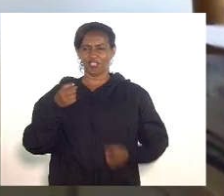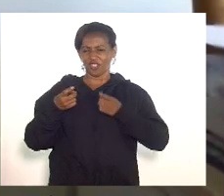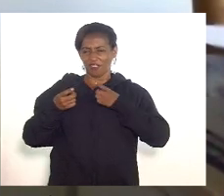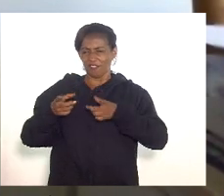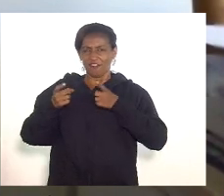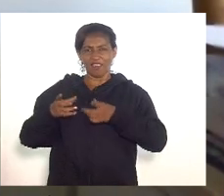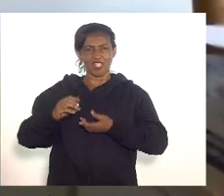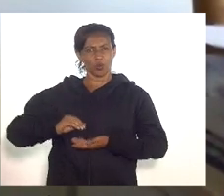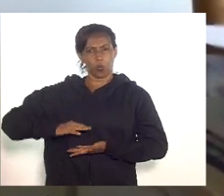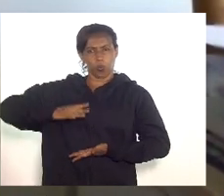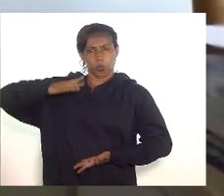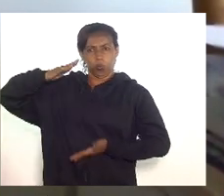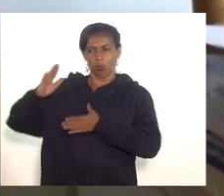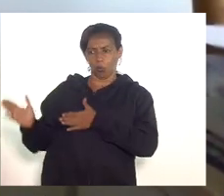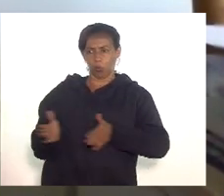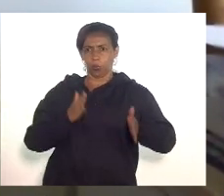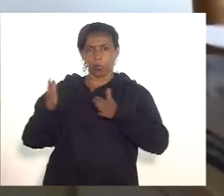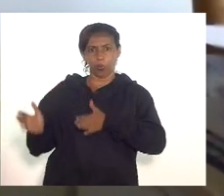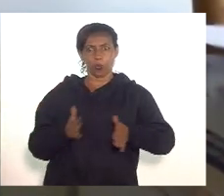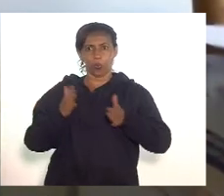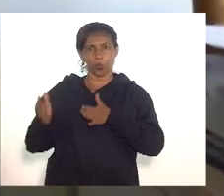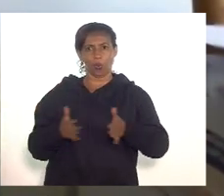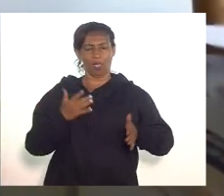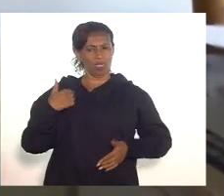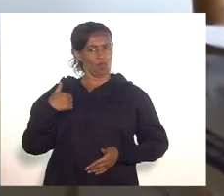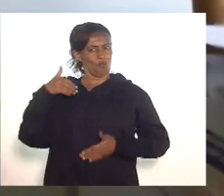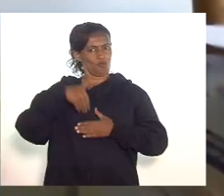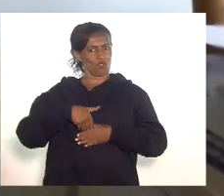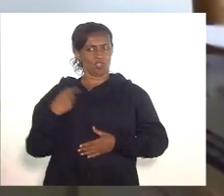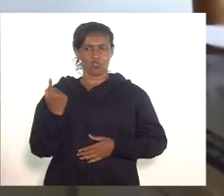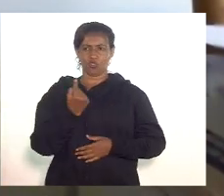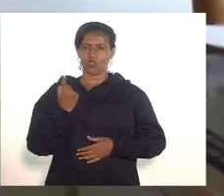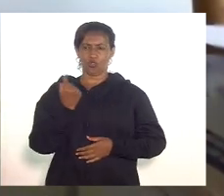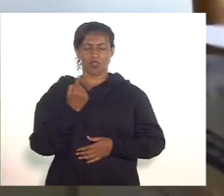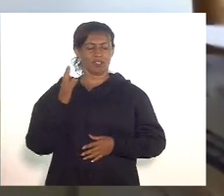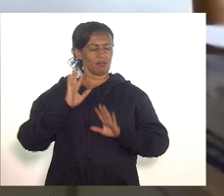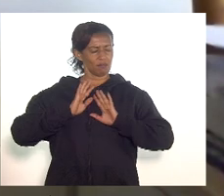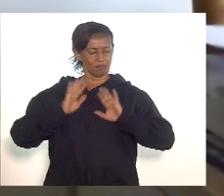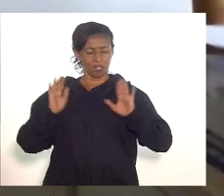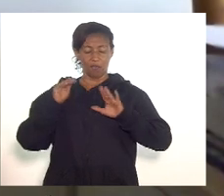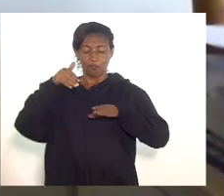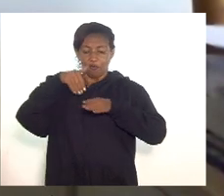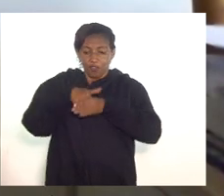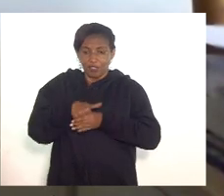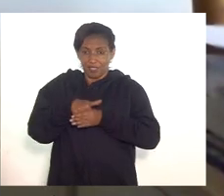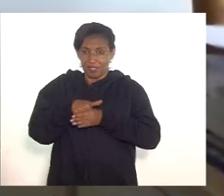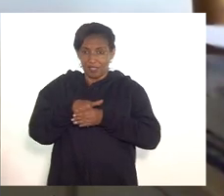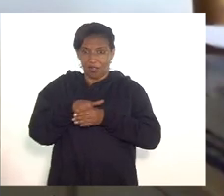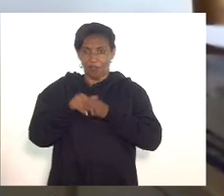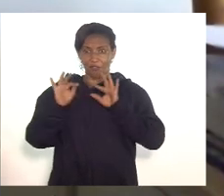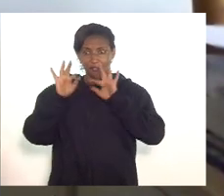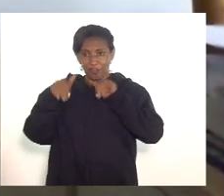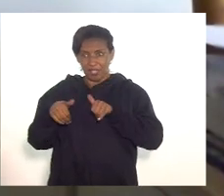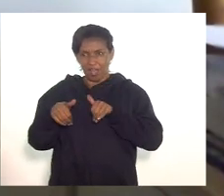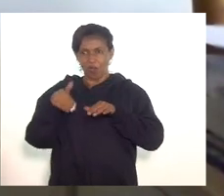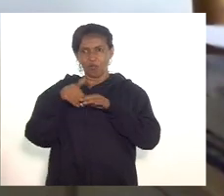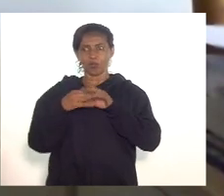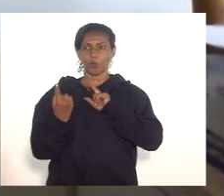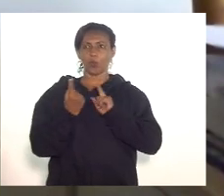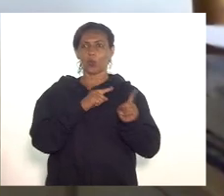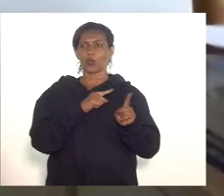eu não votei sozinho na votação final nós votamos contrário no mérito